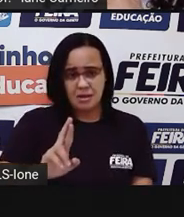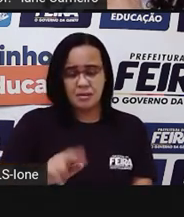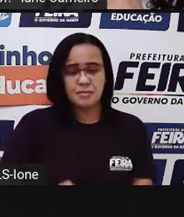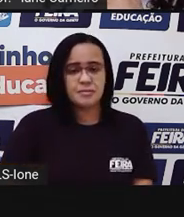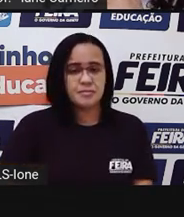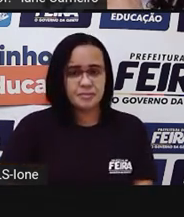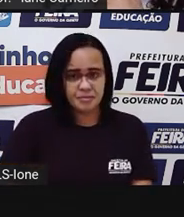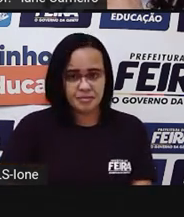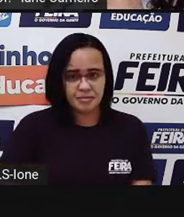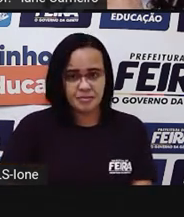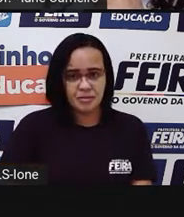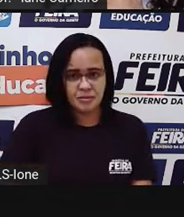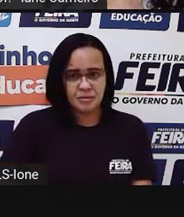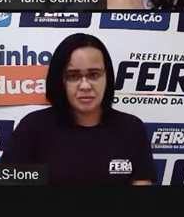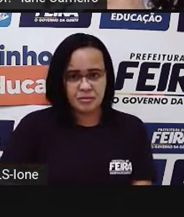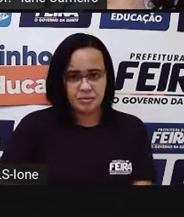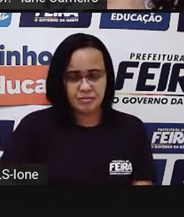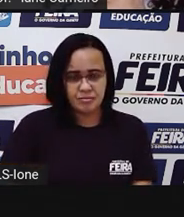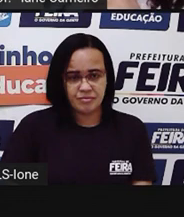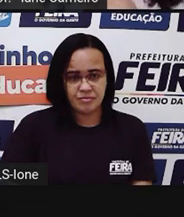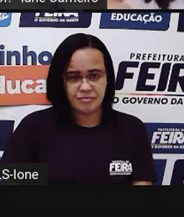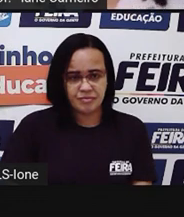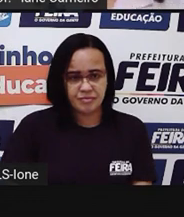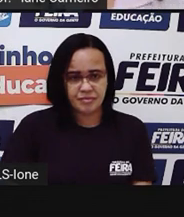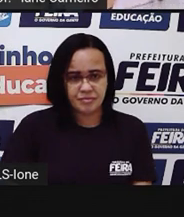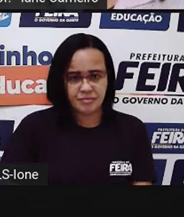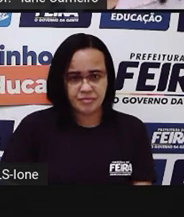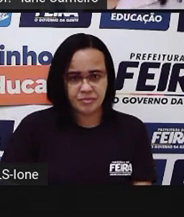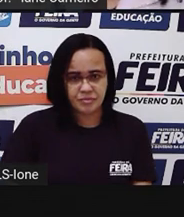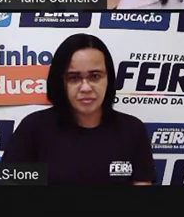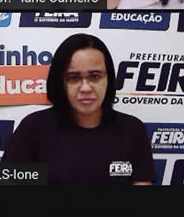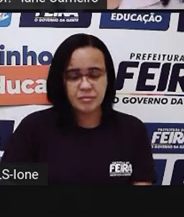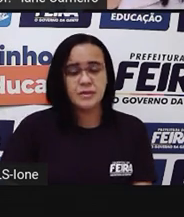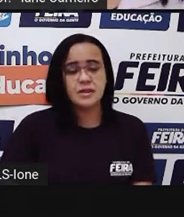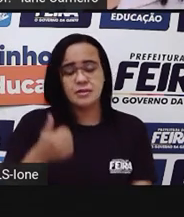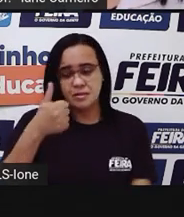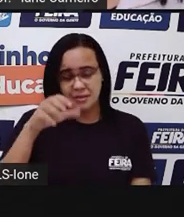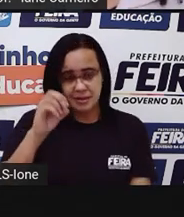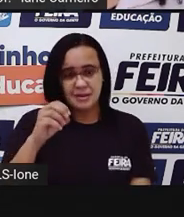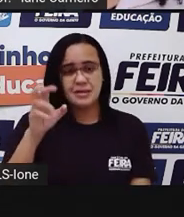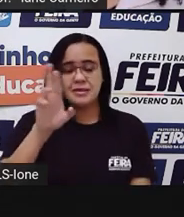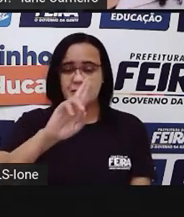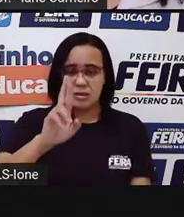Ligar. E escrever o nome. 10 reais.